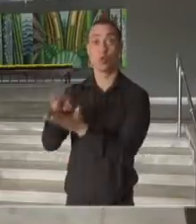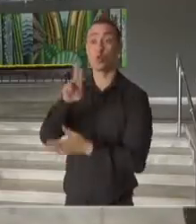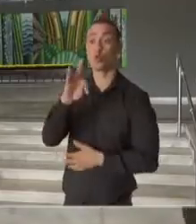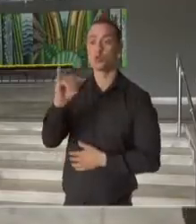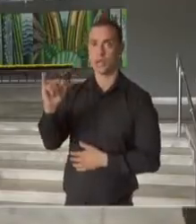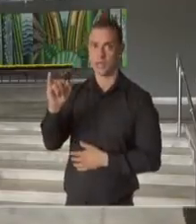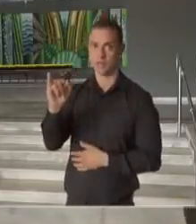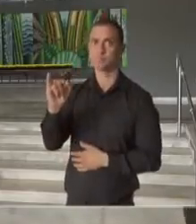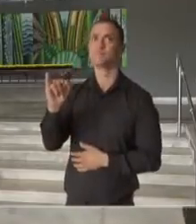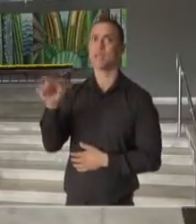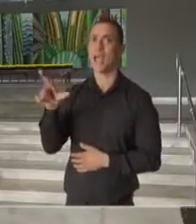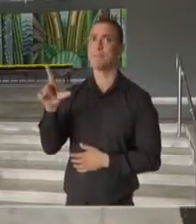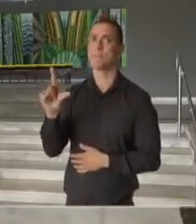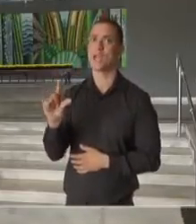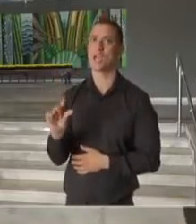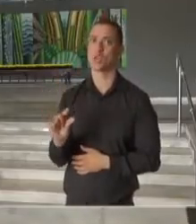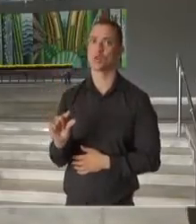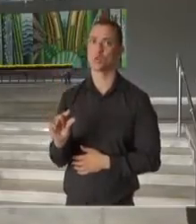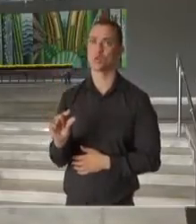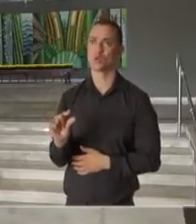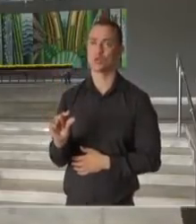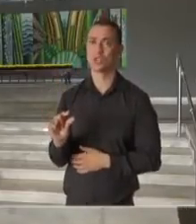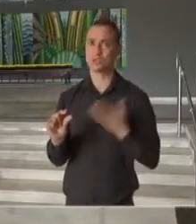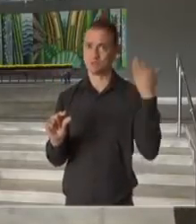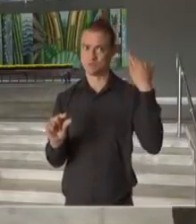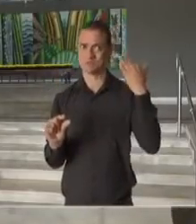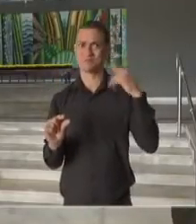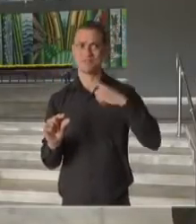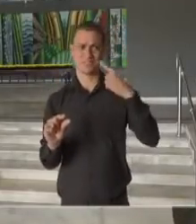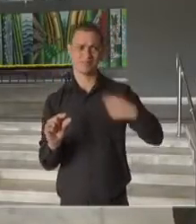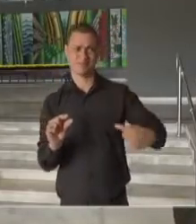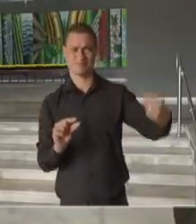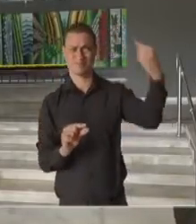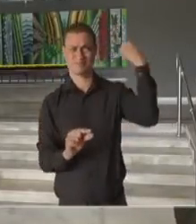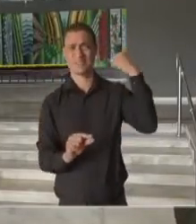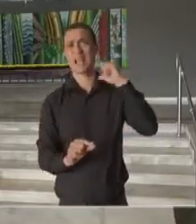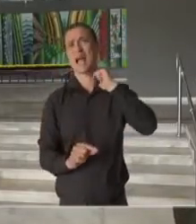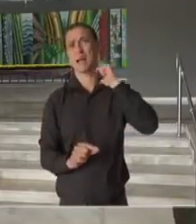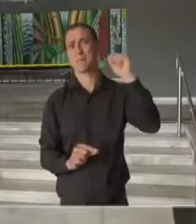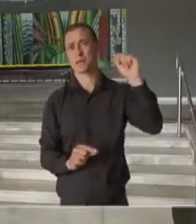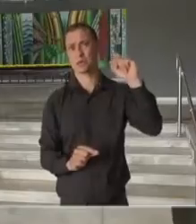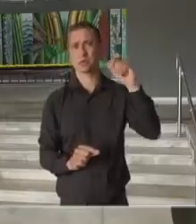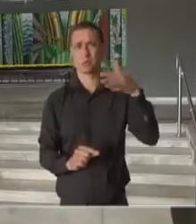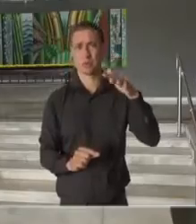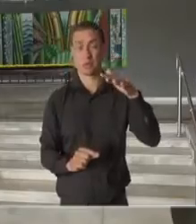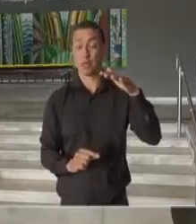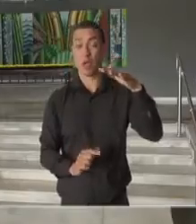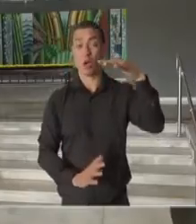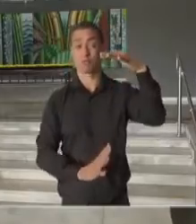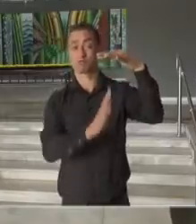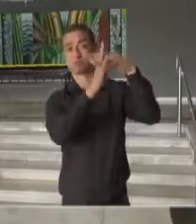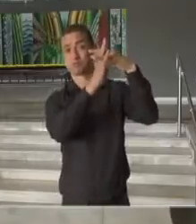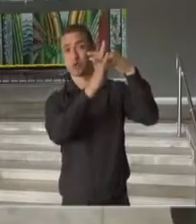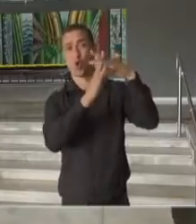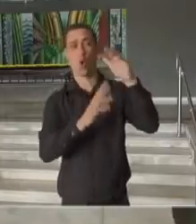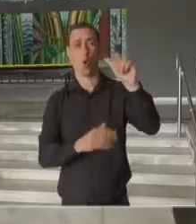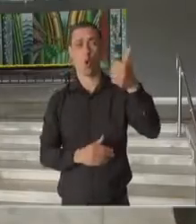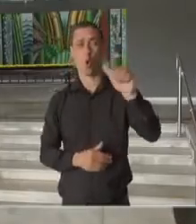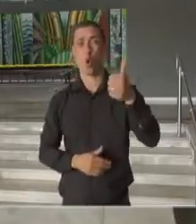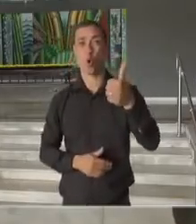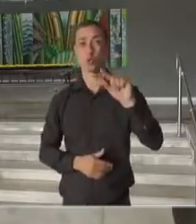significativamente menor do que aquele encontrado no pico da primeira onda. São praticamente 11